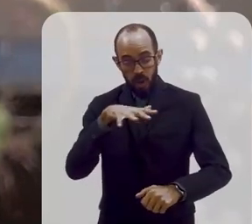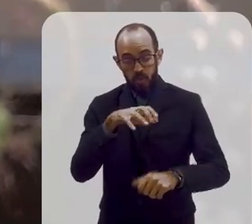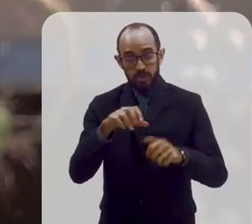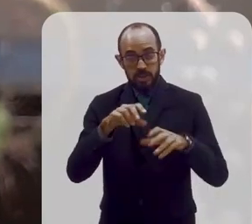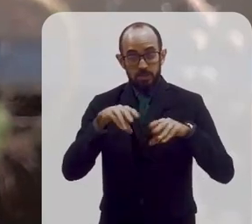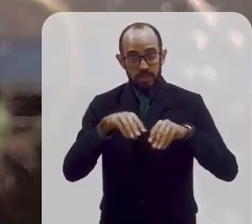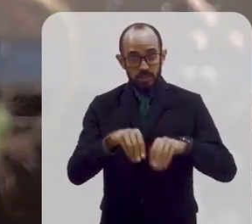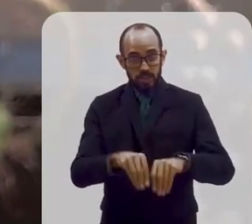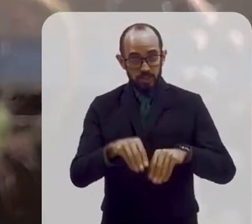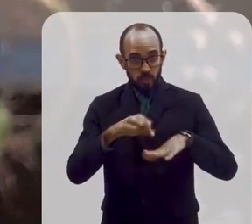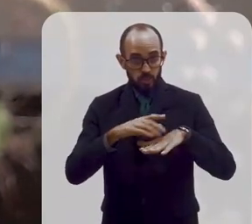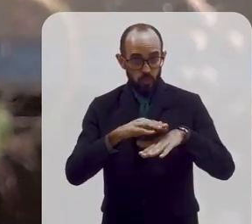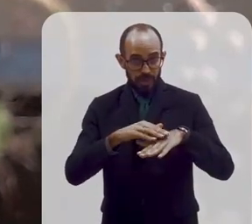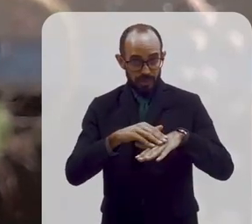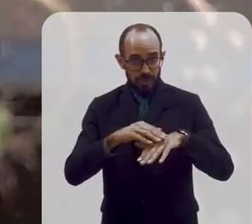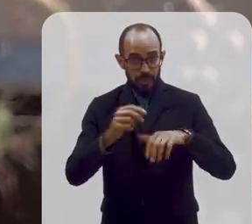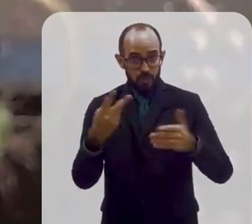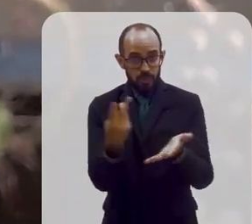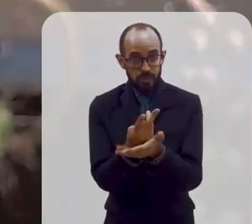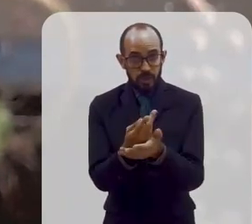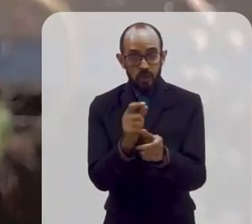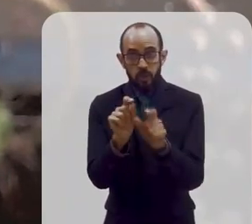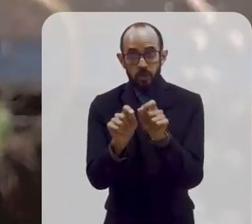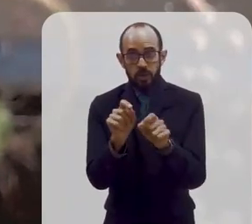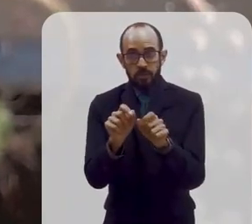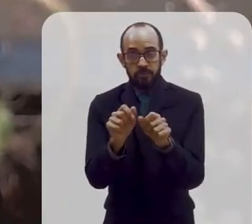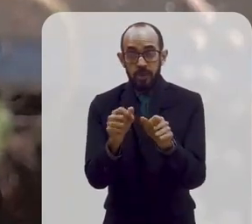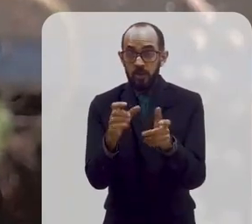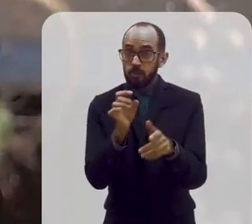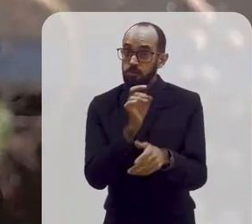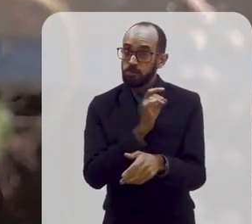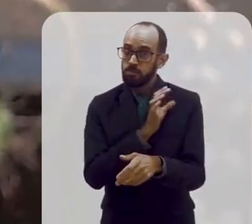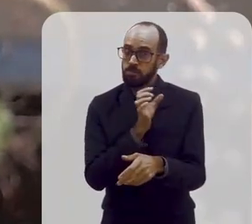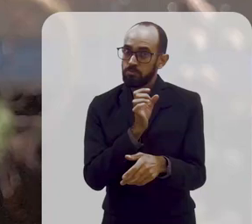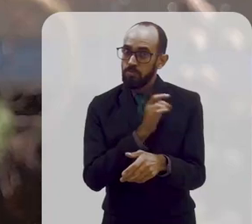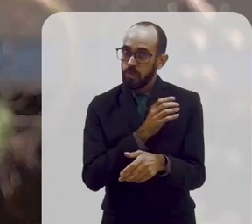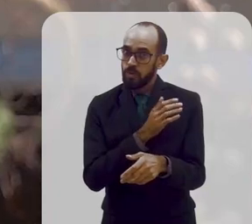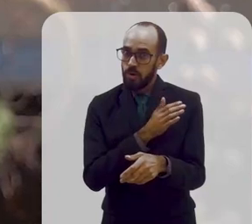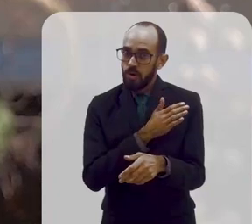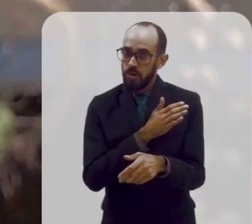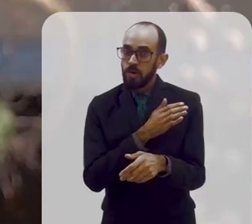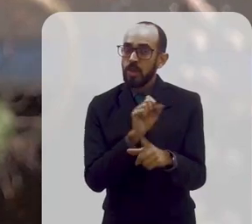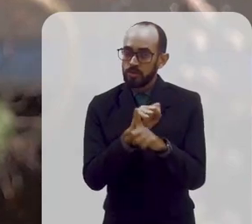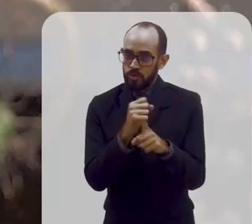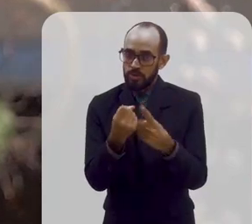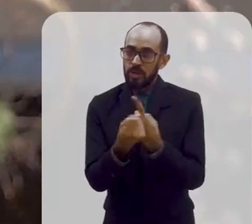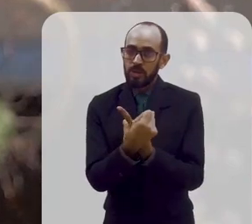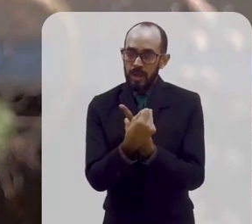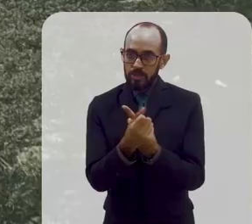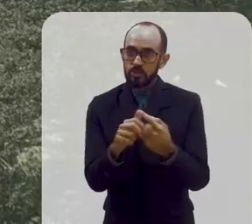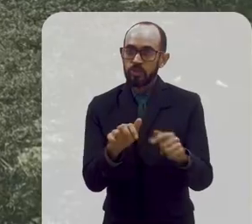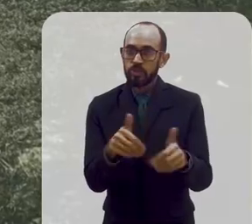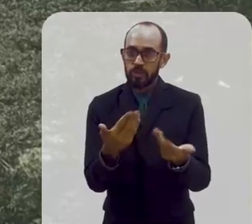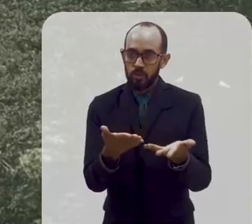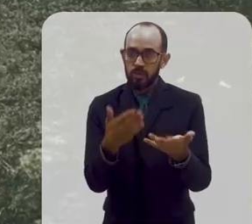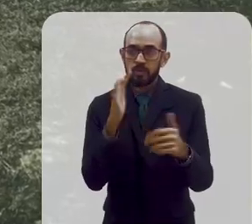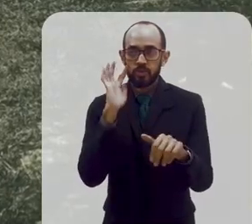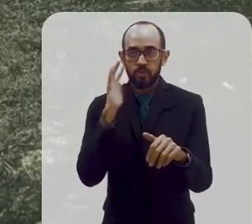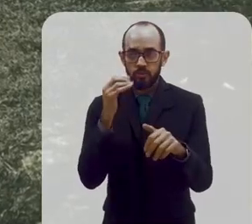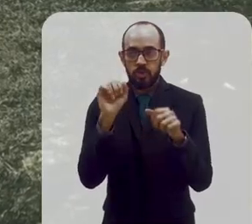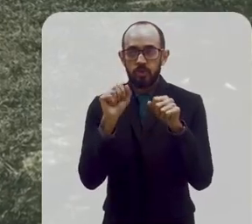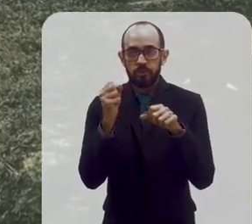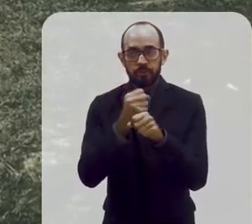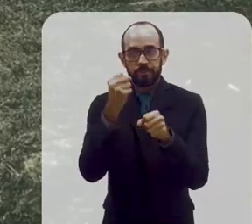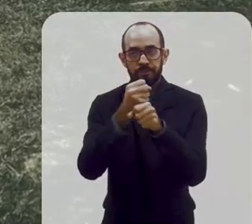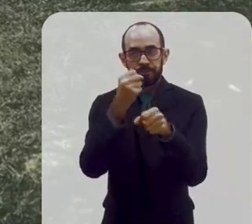produzisse soros, mexesse com doenças. Isso era um temor muito grande naquela época na sociedade. Então, eles